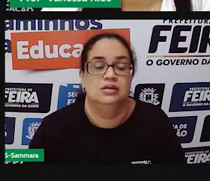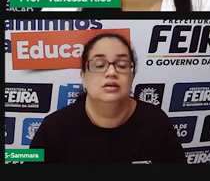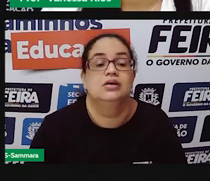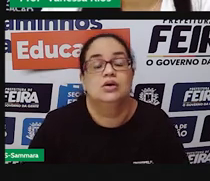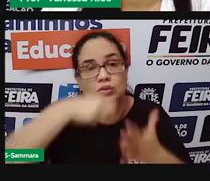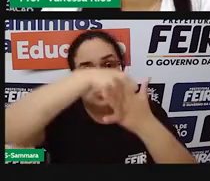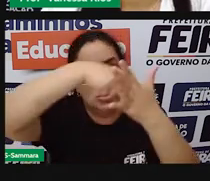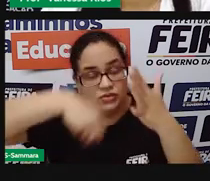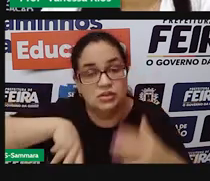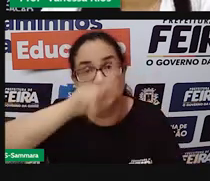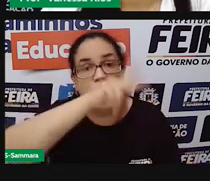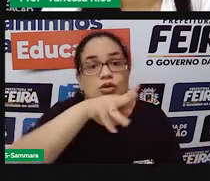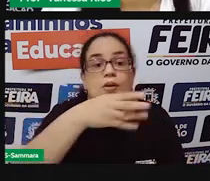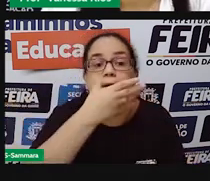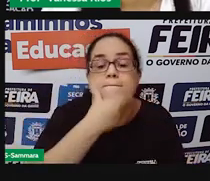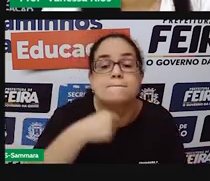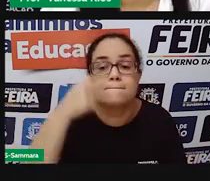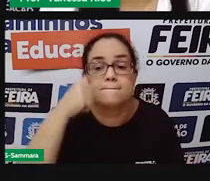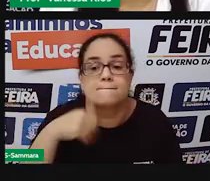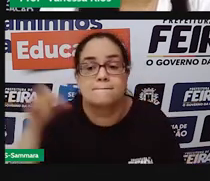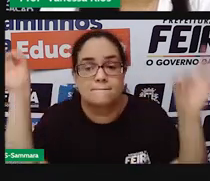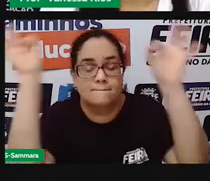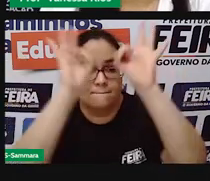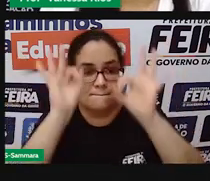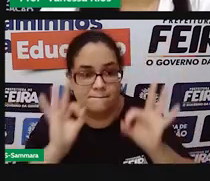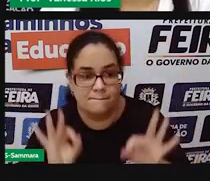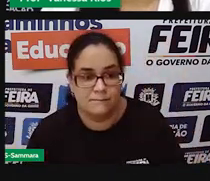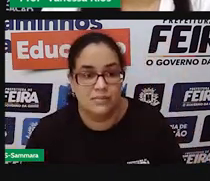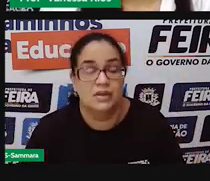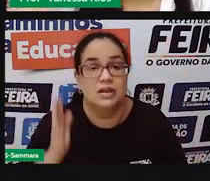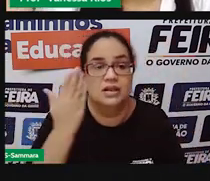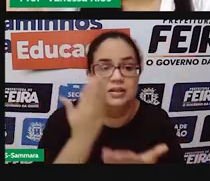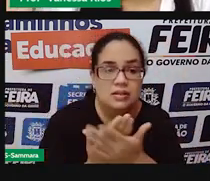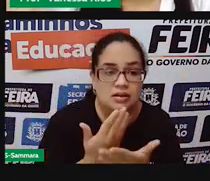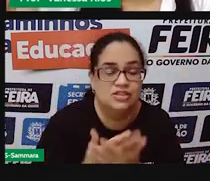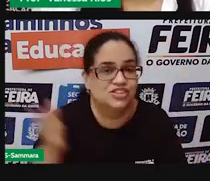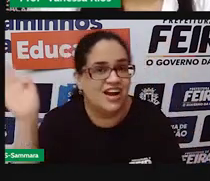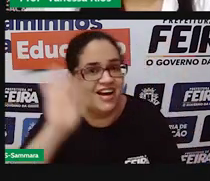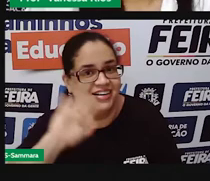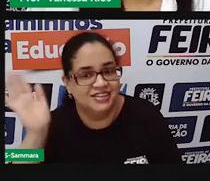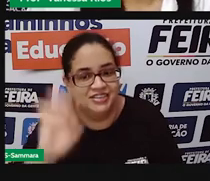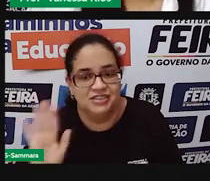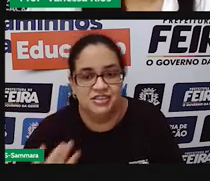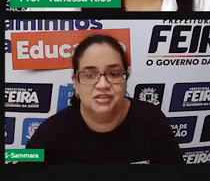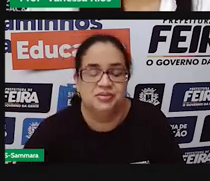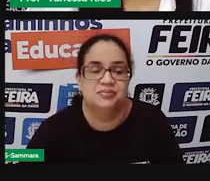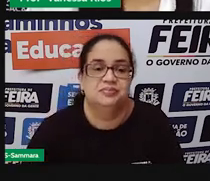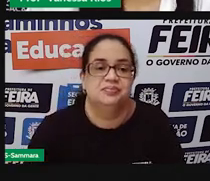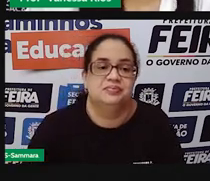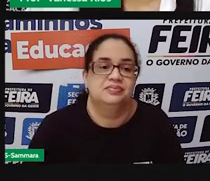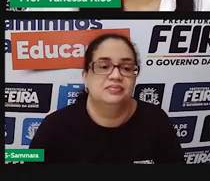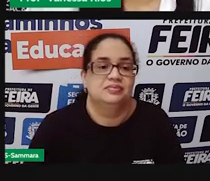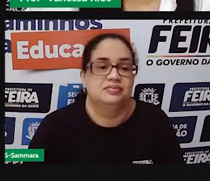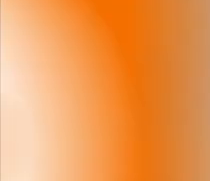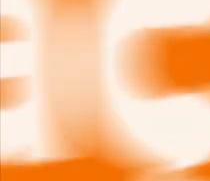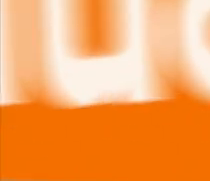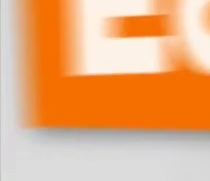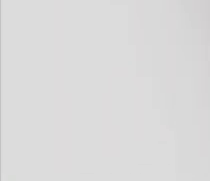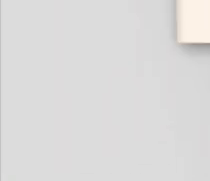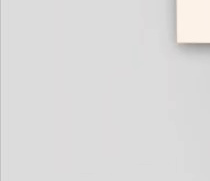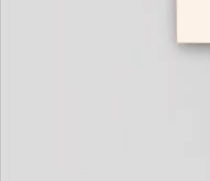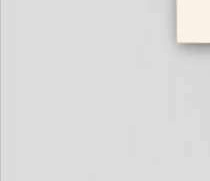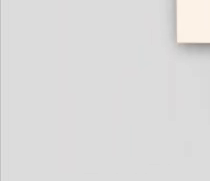que a sua próxima professor preparou para dar seguimento a esta aula tchau tchau viu turma a gente se encontra